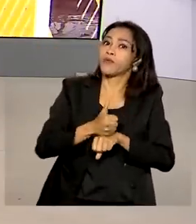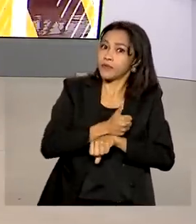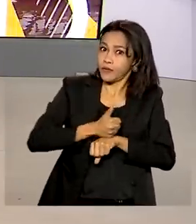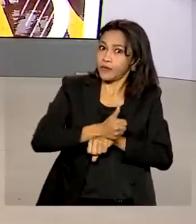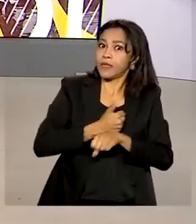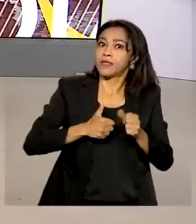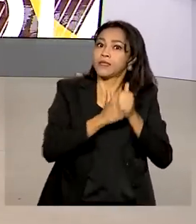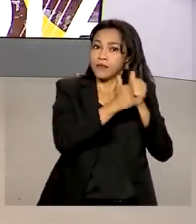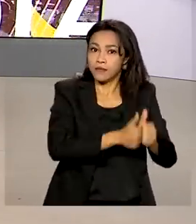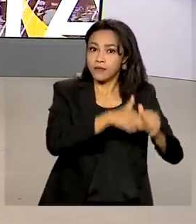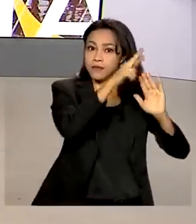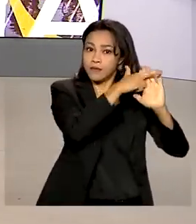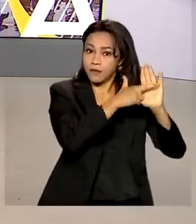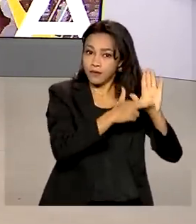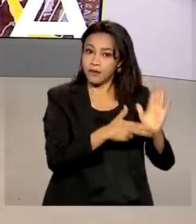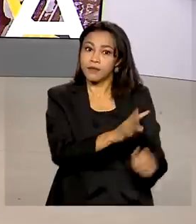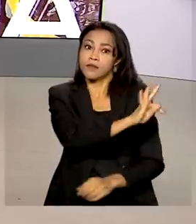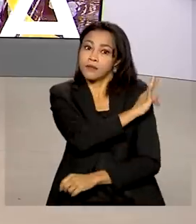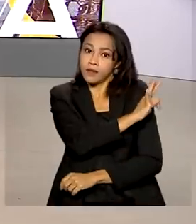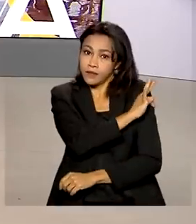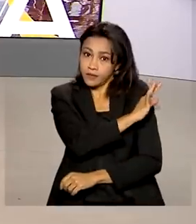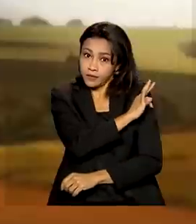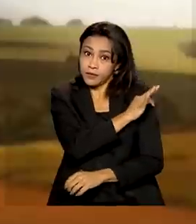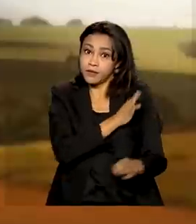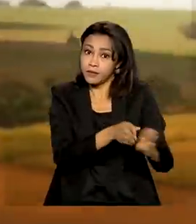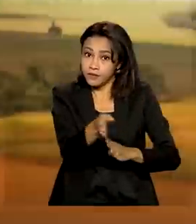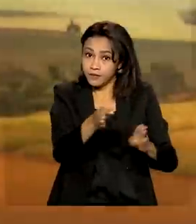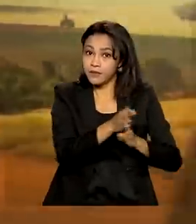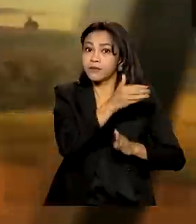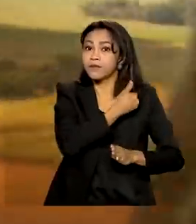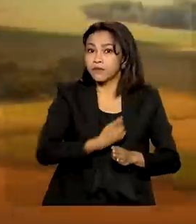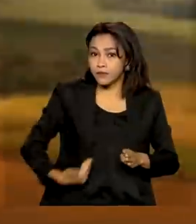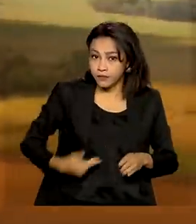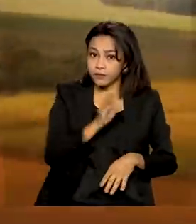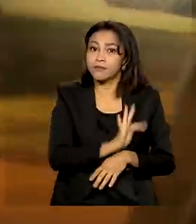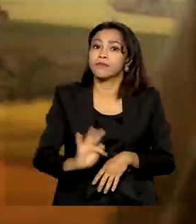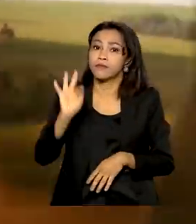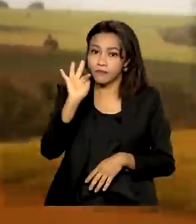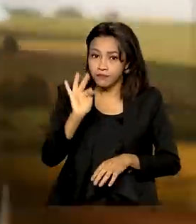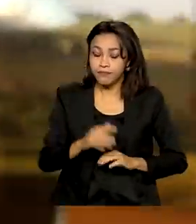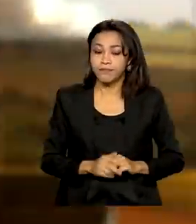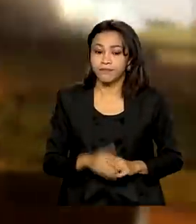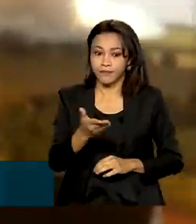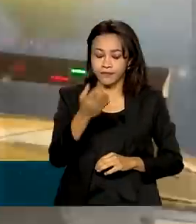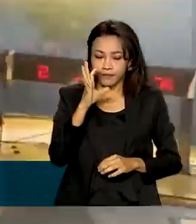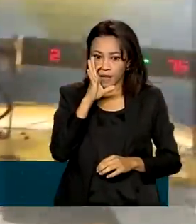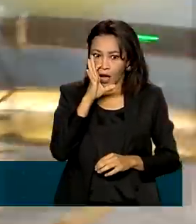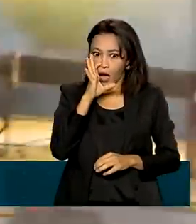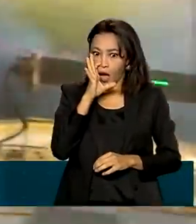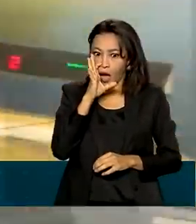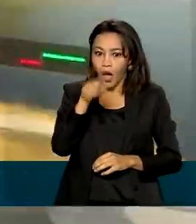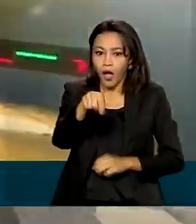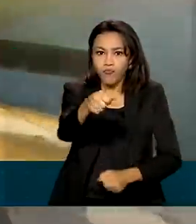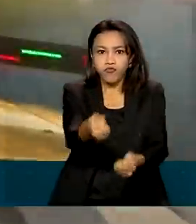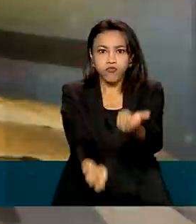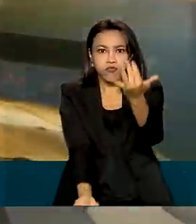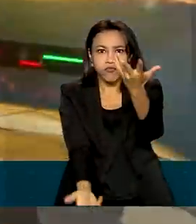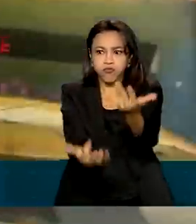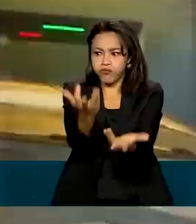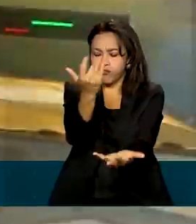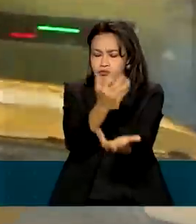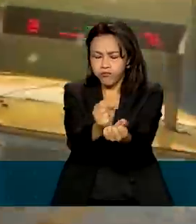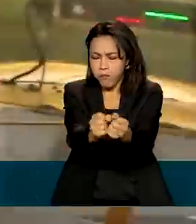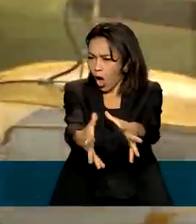as normas técnicas definidas pelo governo federal. As imagens impressionam. O fogo consome